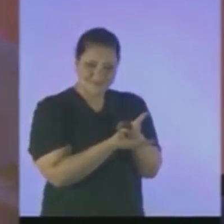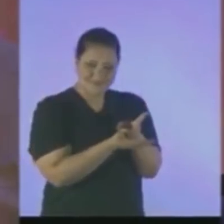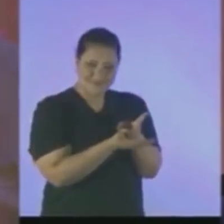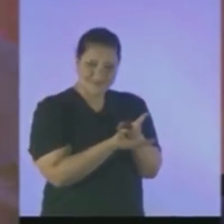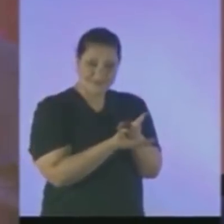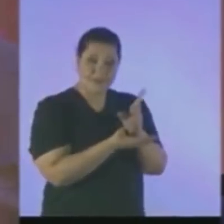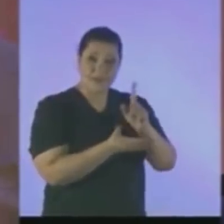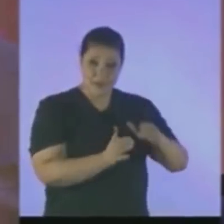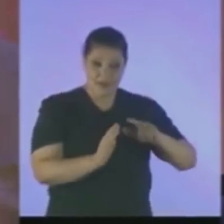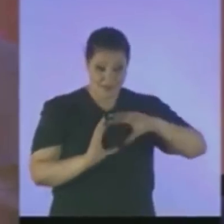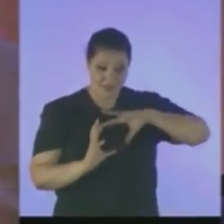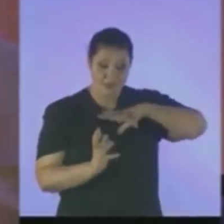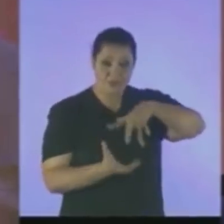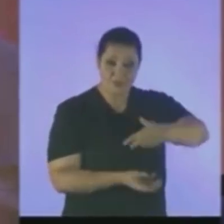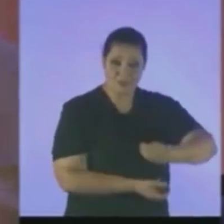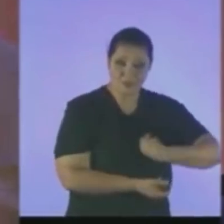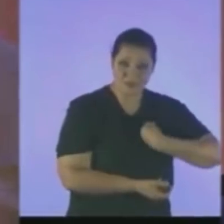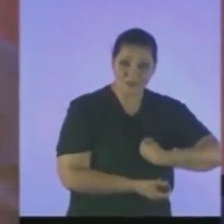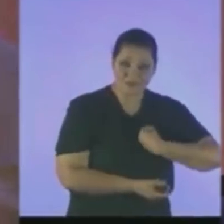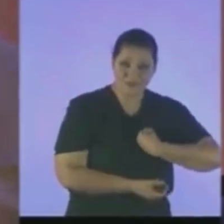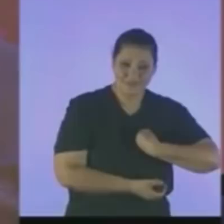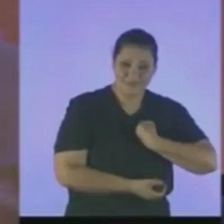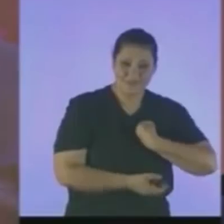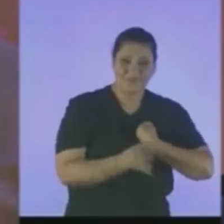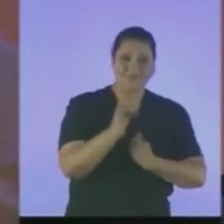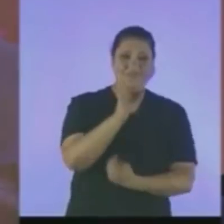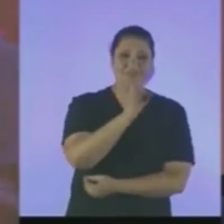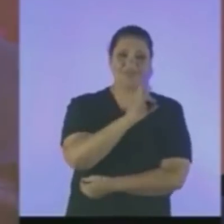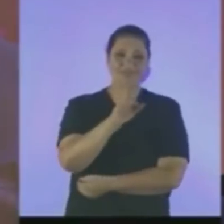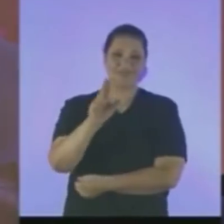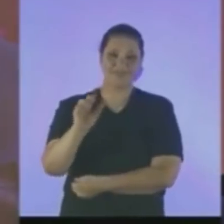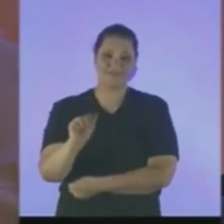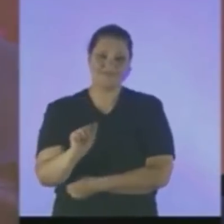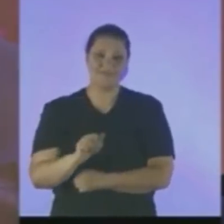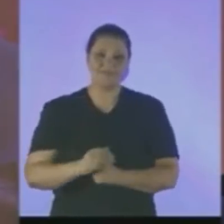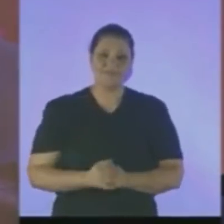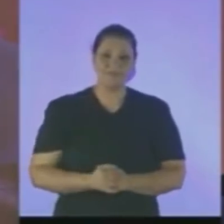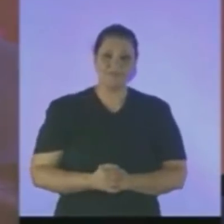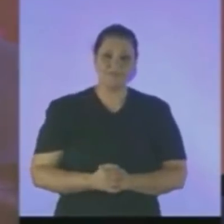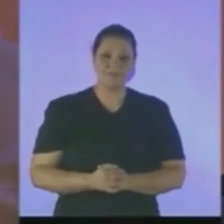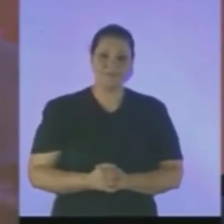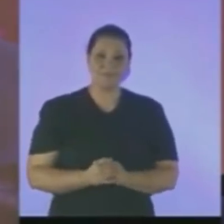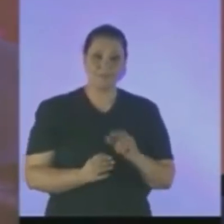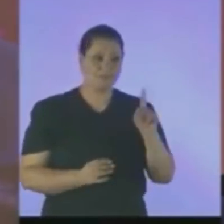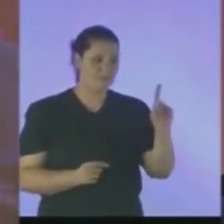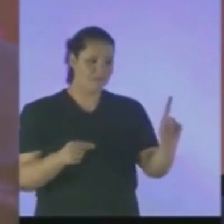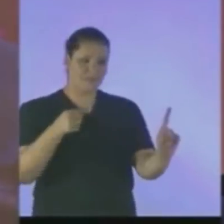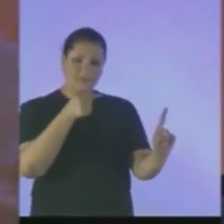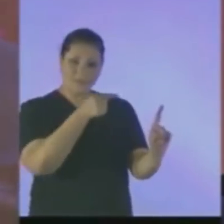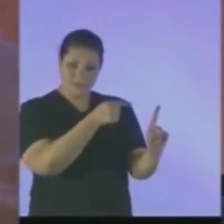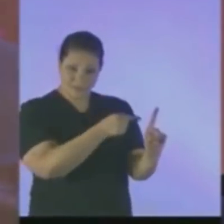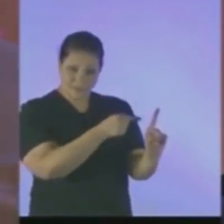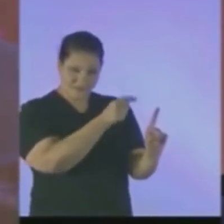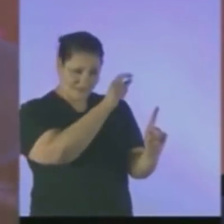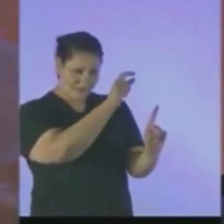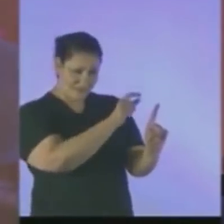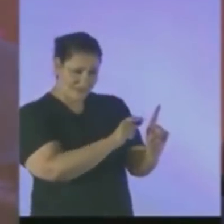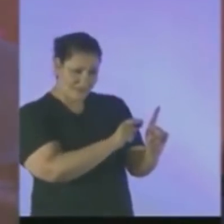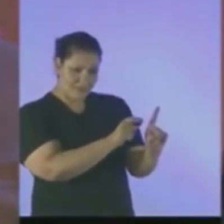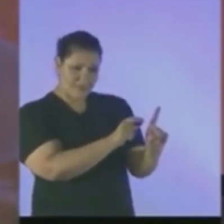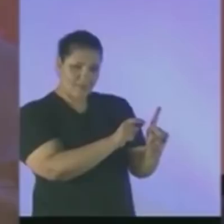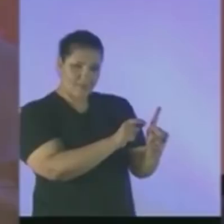Do planeta Terrestre O pobre Pastor Pareceu